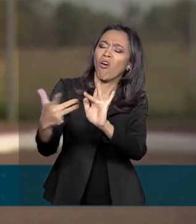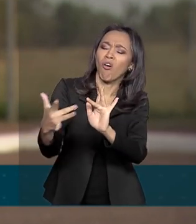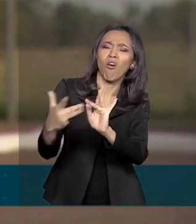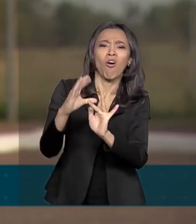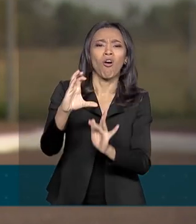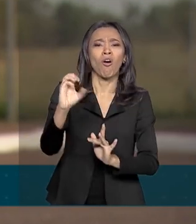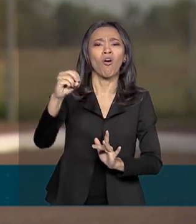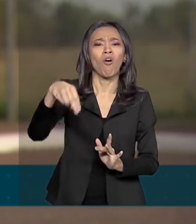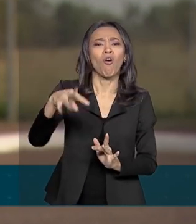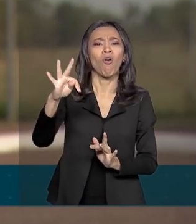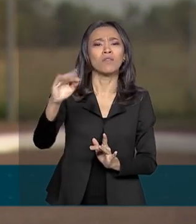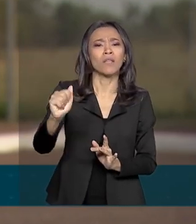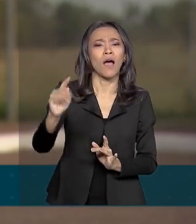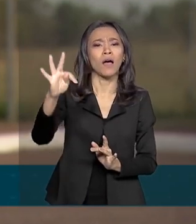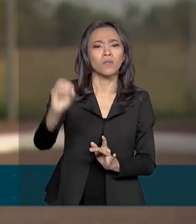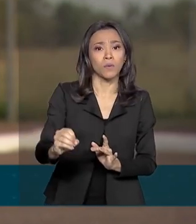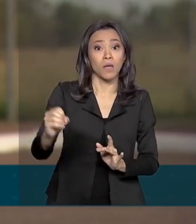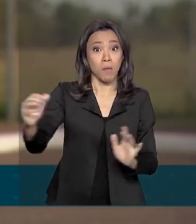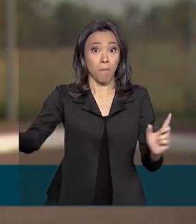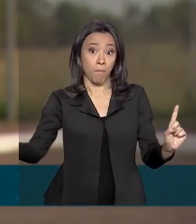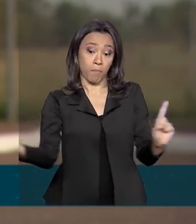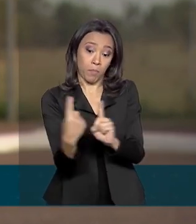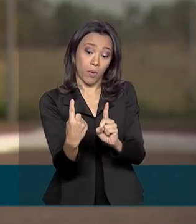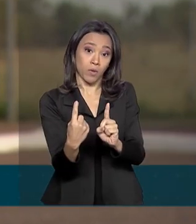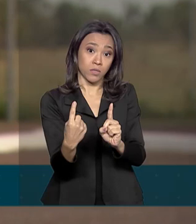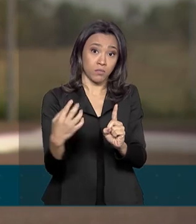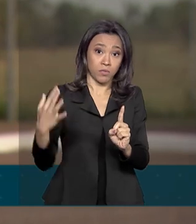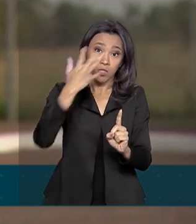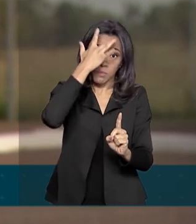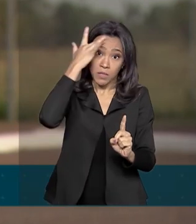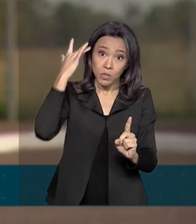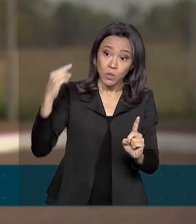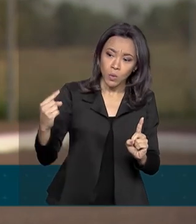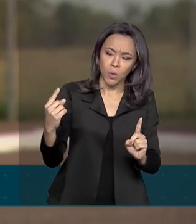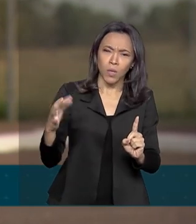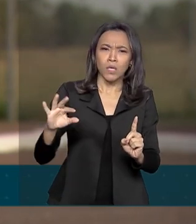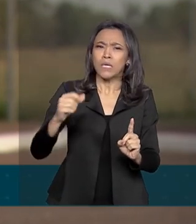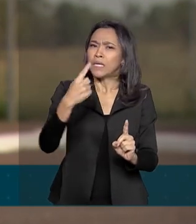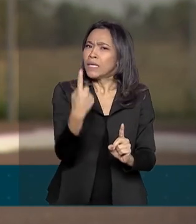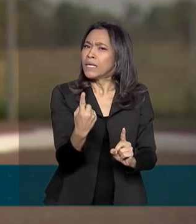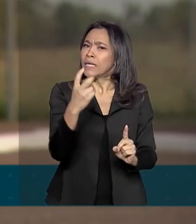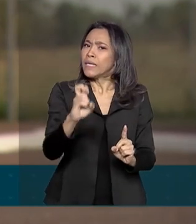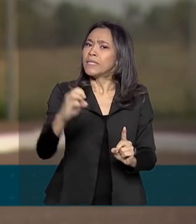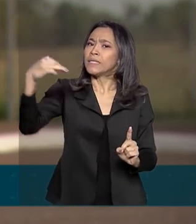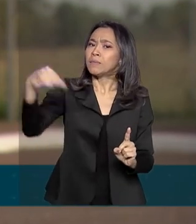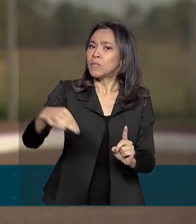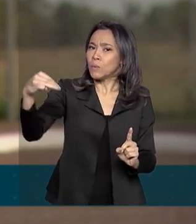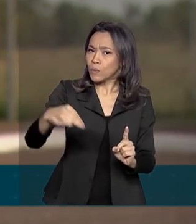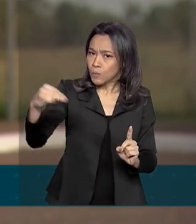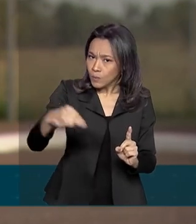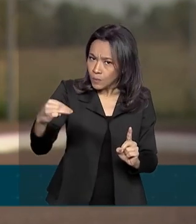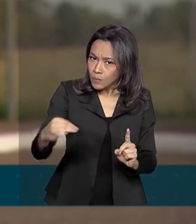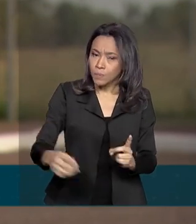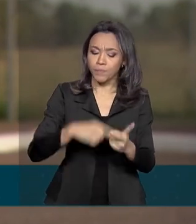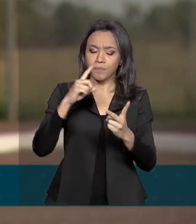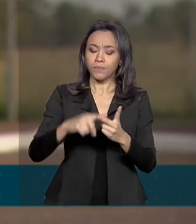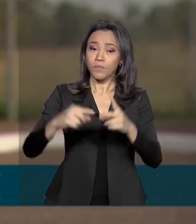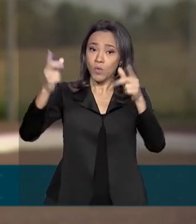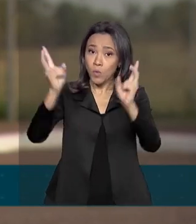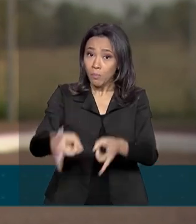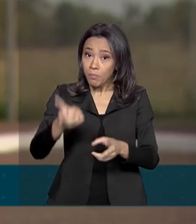Estar próximo de outra pessoa a menos de um metro por mais de 15 minutos, estar em